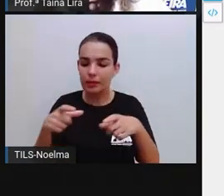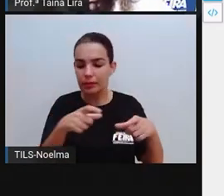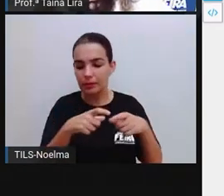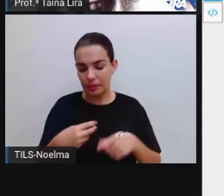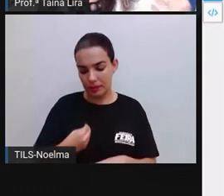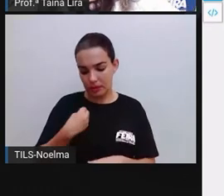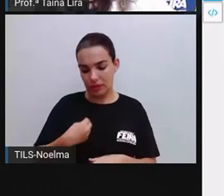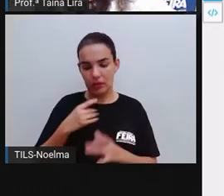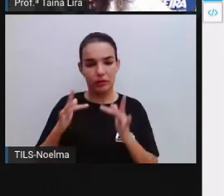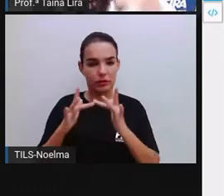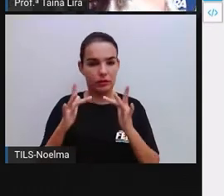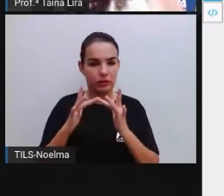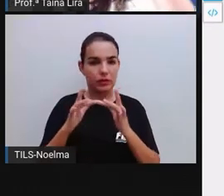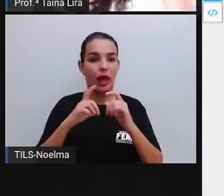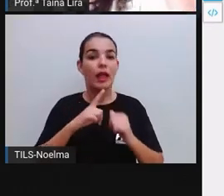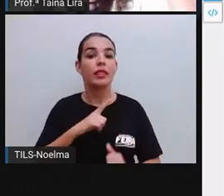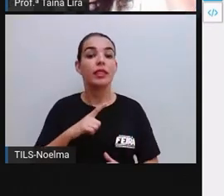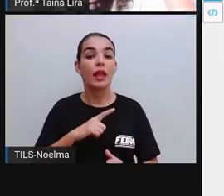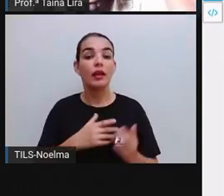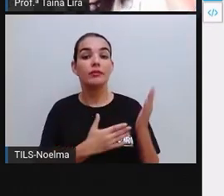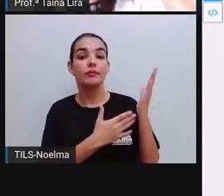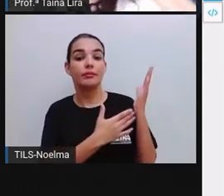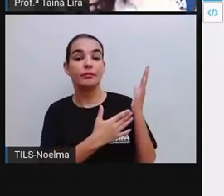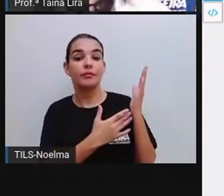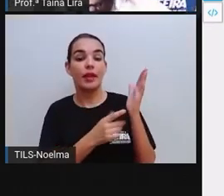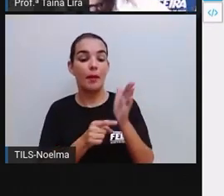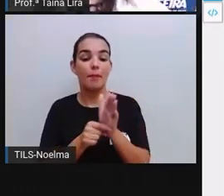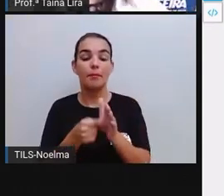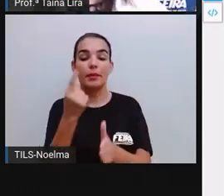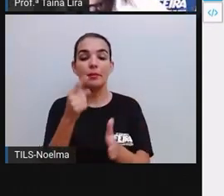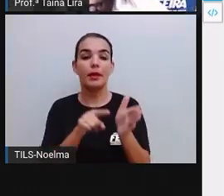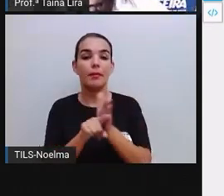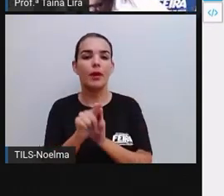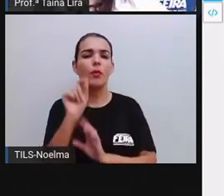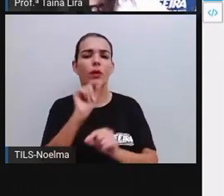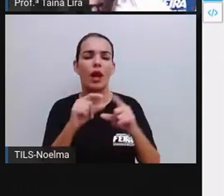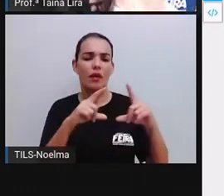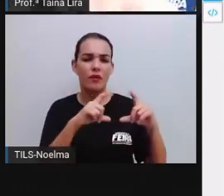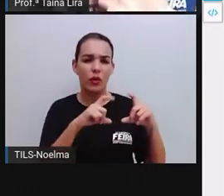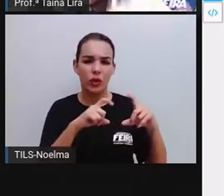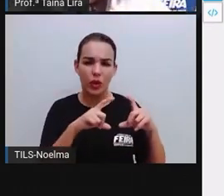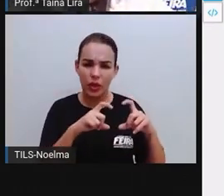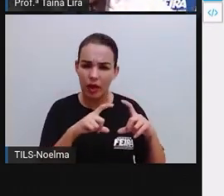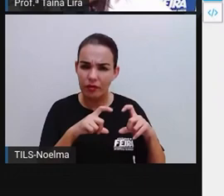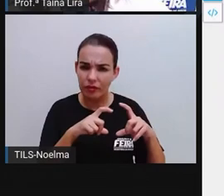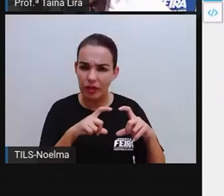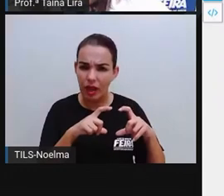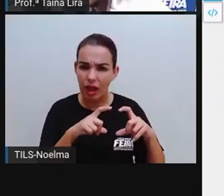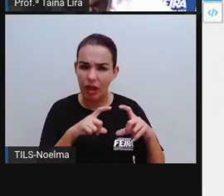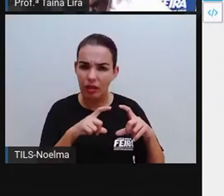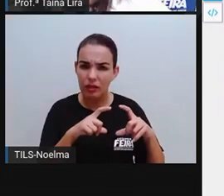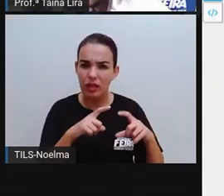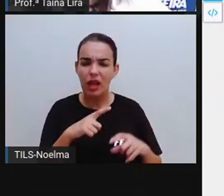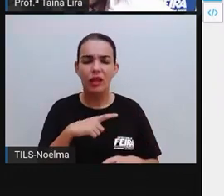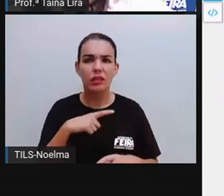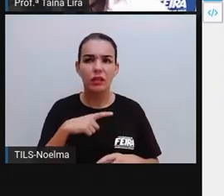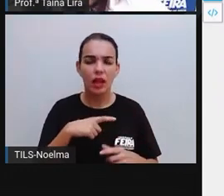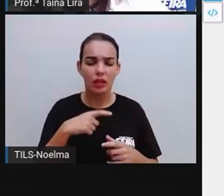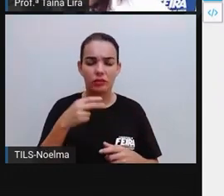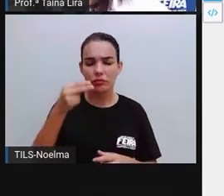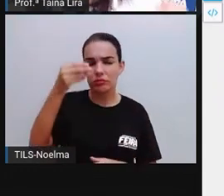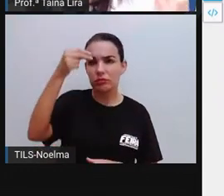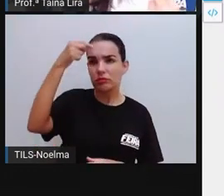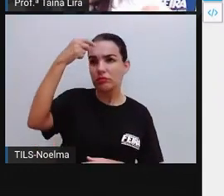vivência. A gente tem aqui, ó, a primeira pergunta, a fotografia, que foi o que nós exploramos hoje, é um registro de